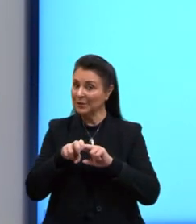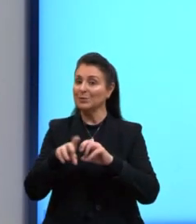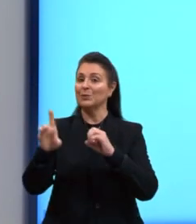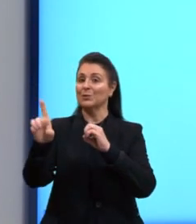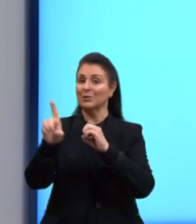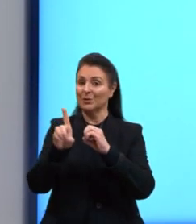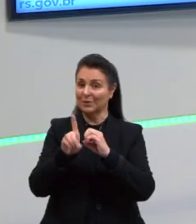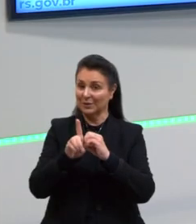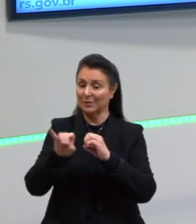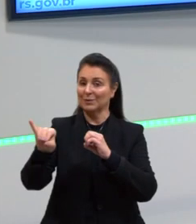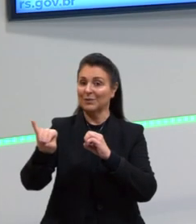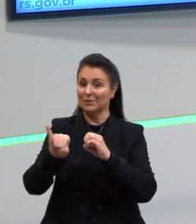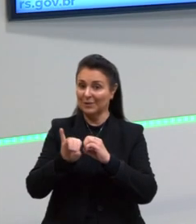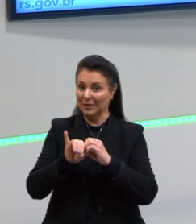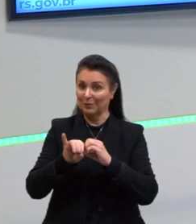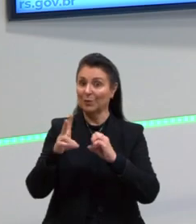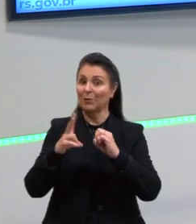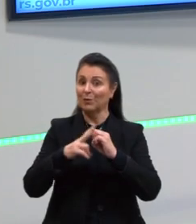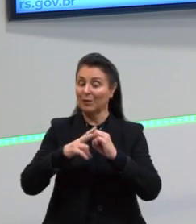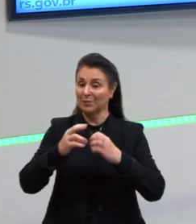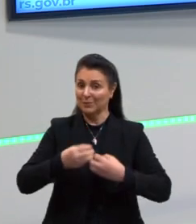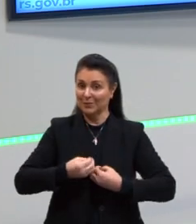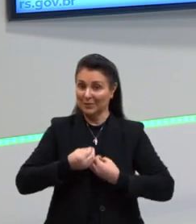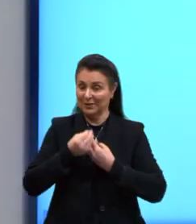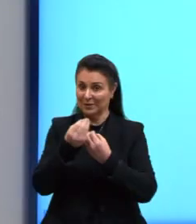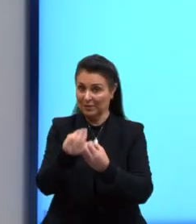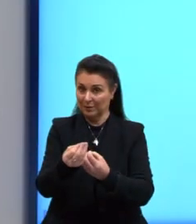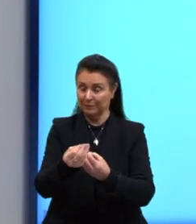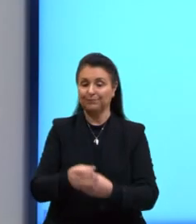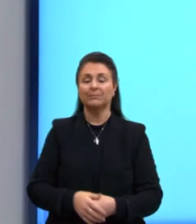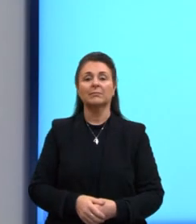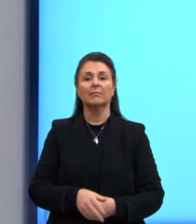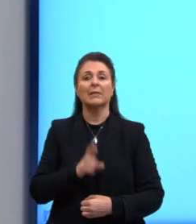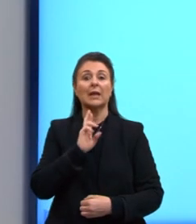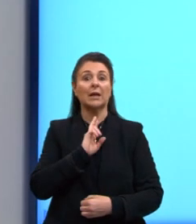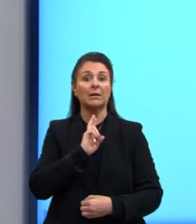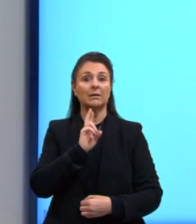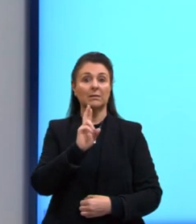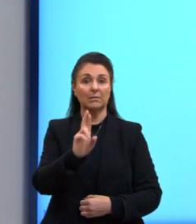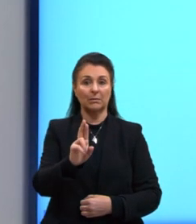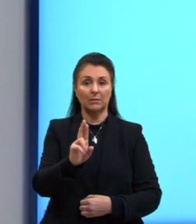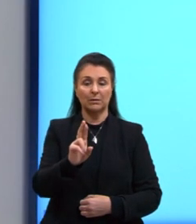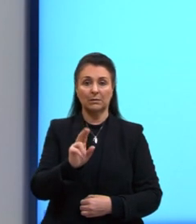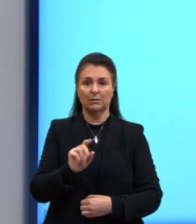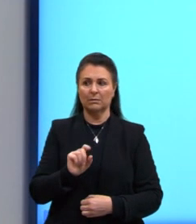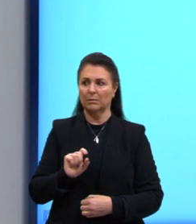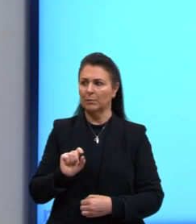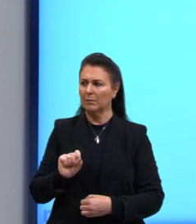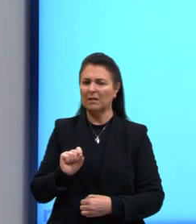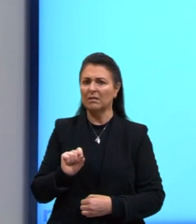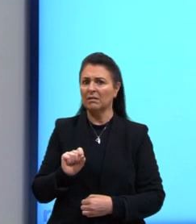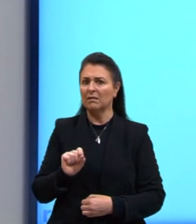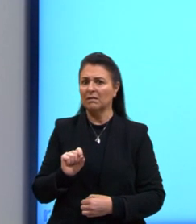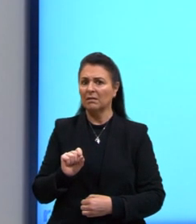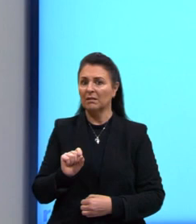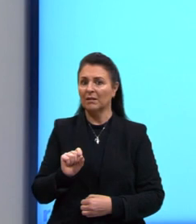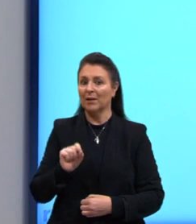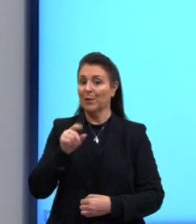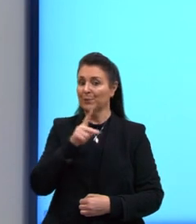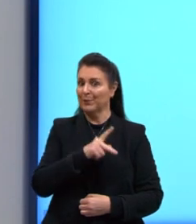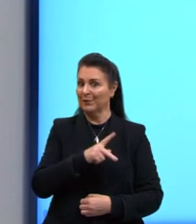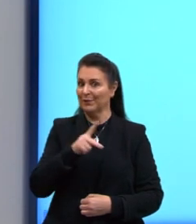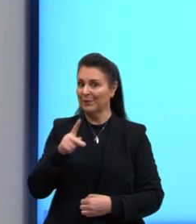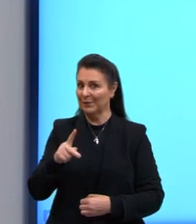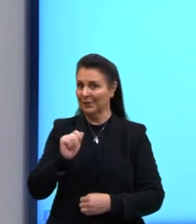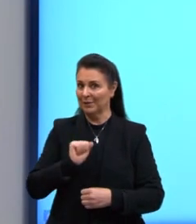indireto. Olhem o outro exemplo. Respondi. A quem? Ao professor.